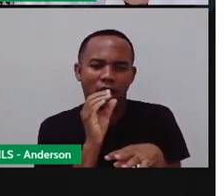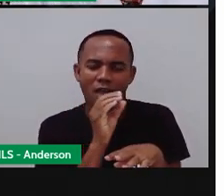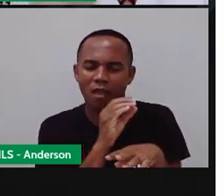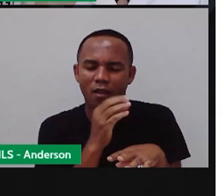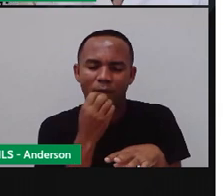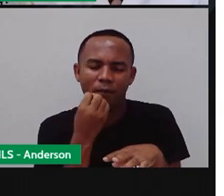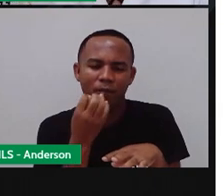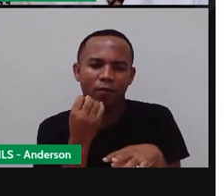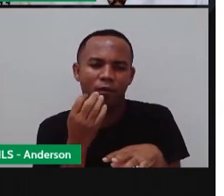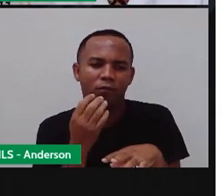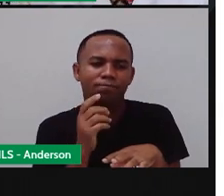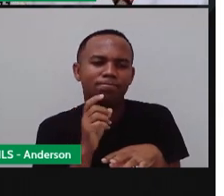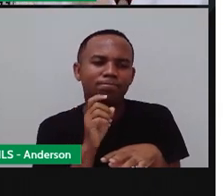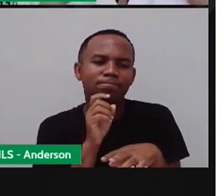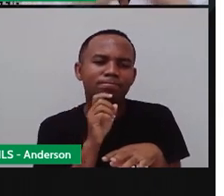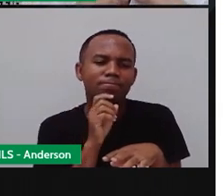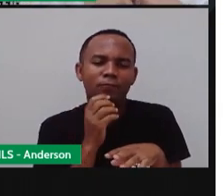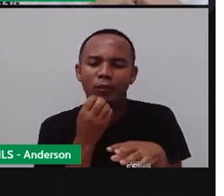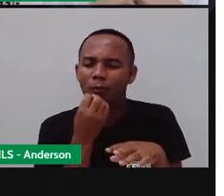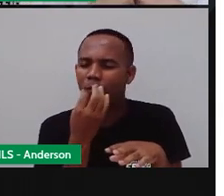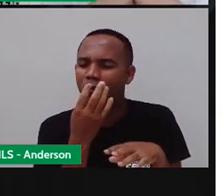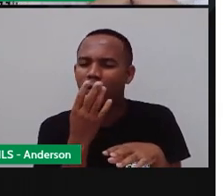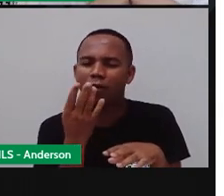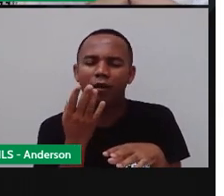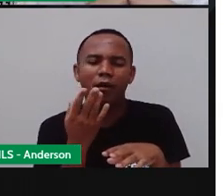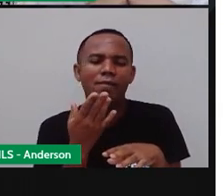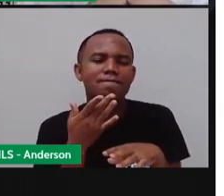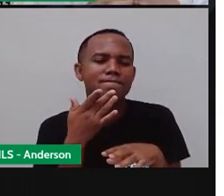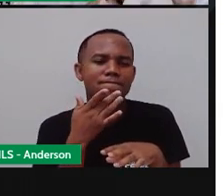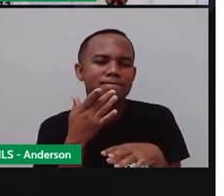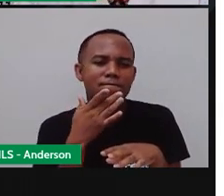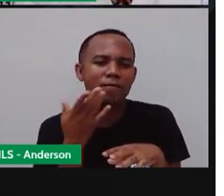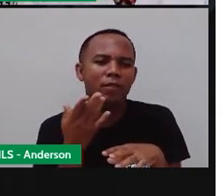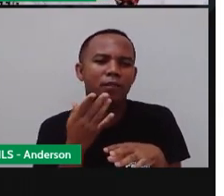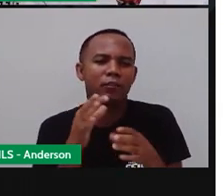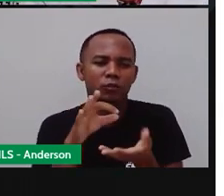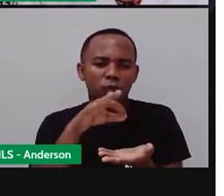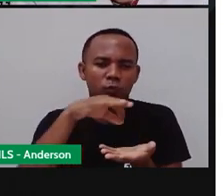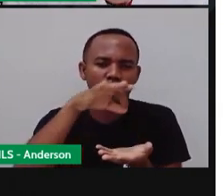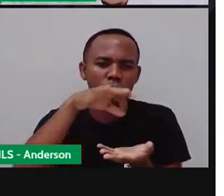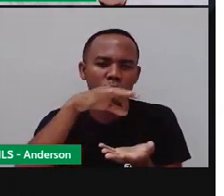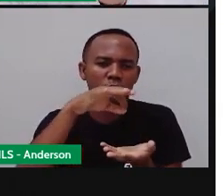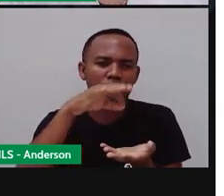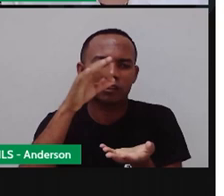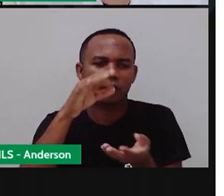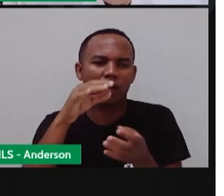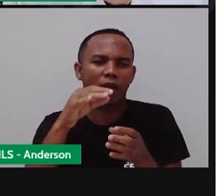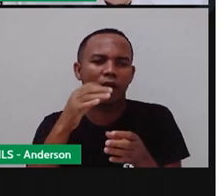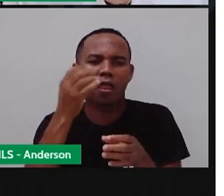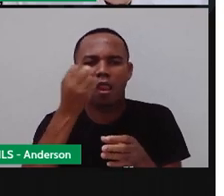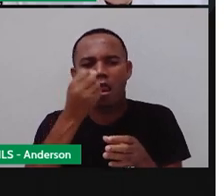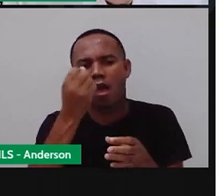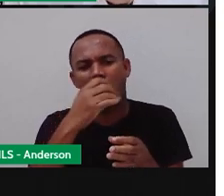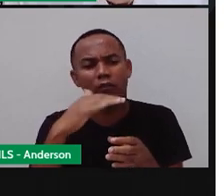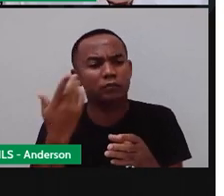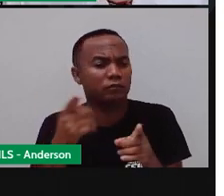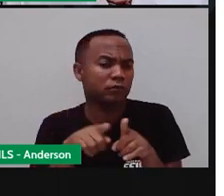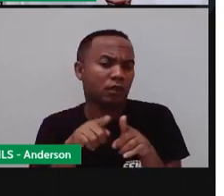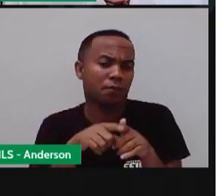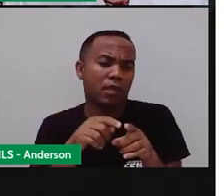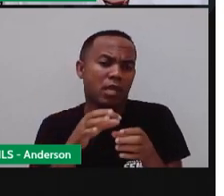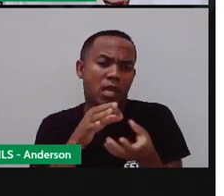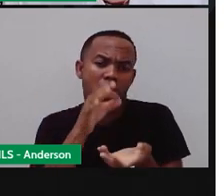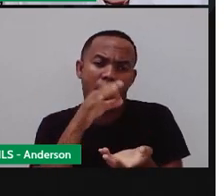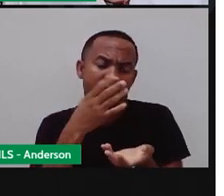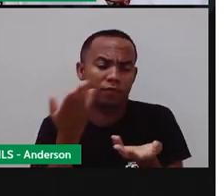né? Um café quentinho para poder o quê? Aquecer. Um chá, um leite. Bom, então as